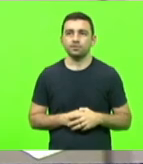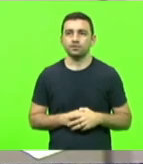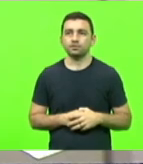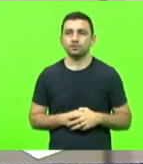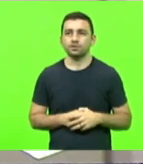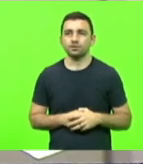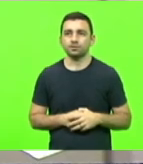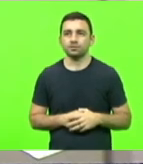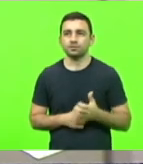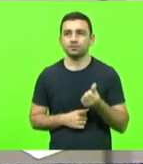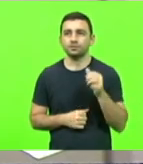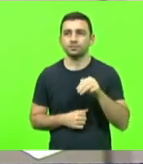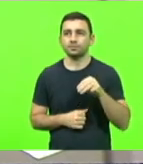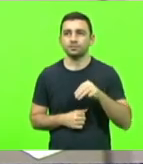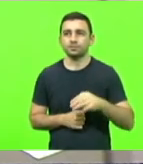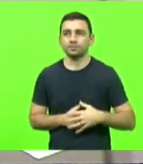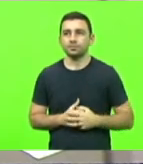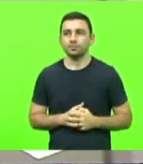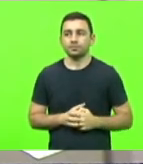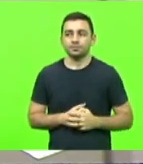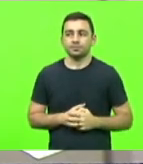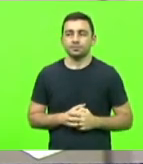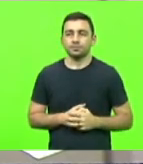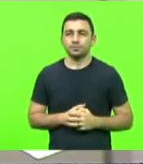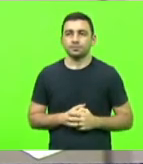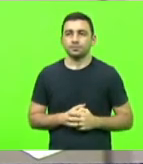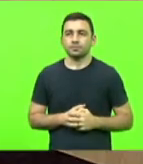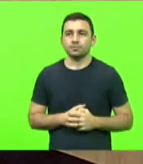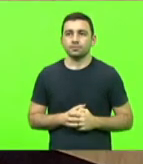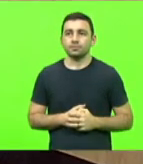deputado. O presidente,